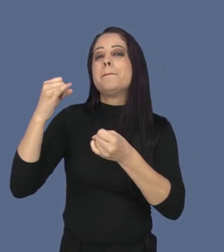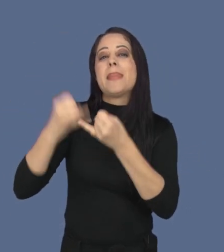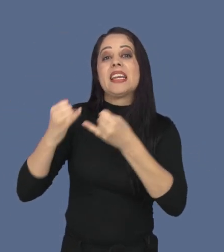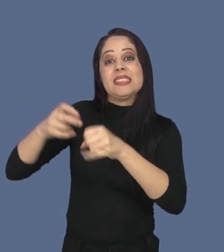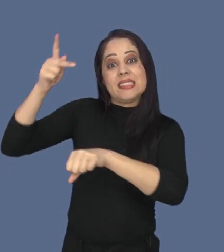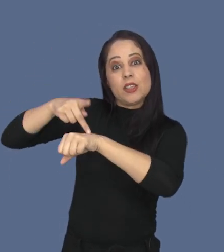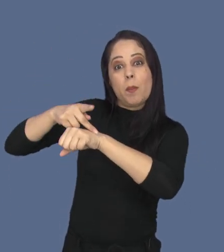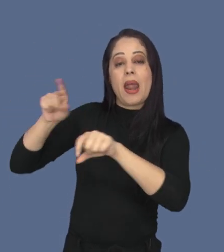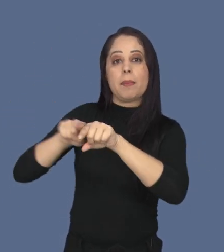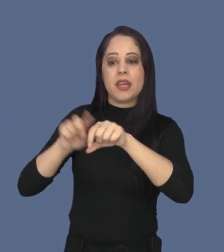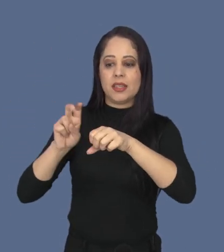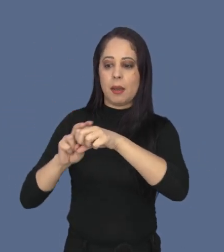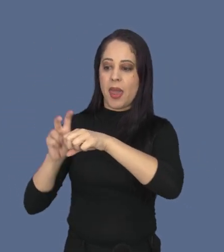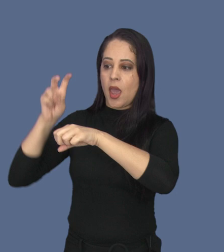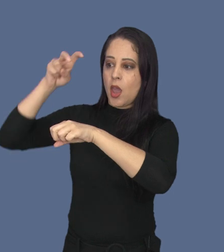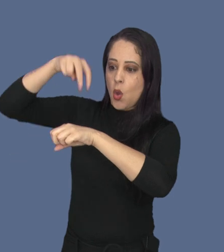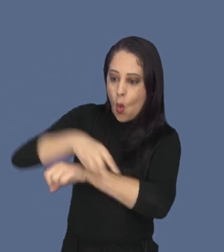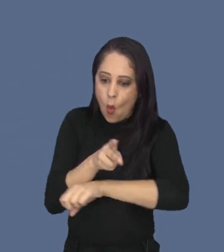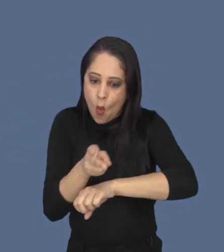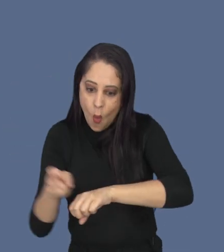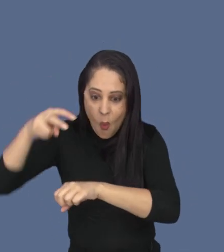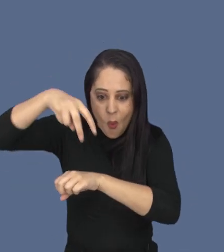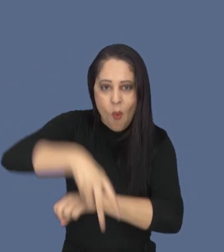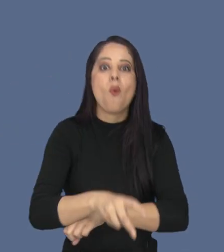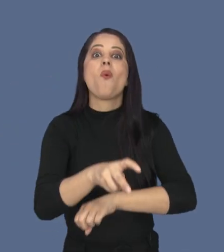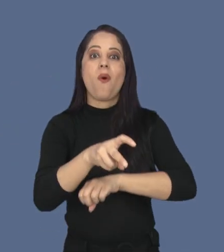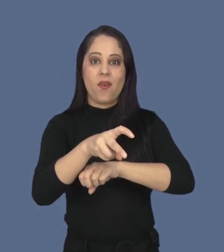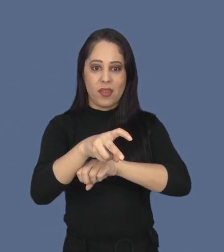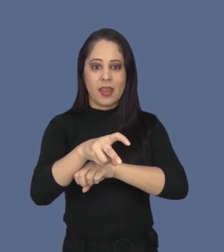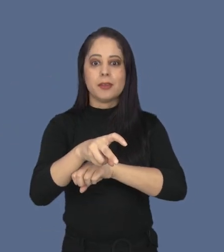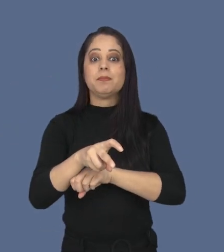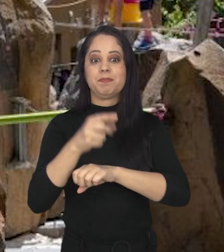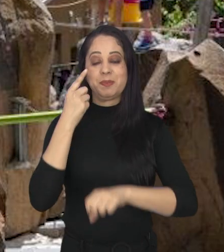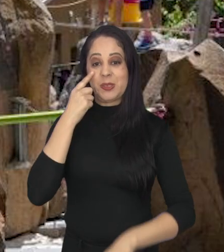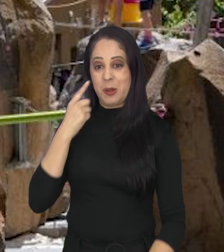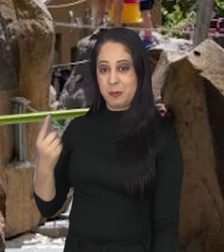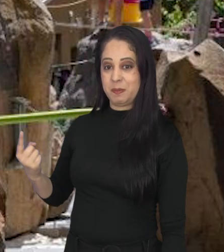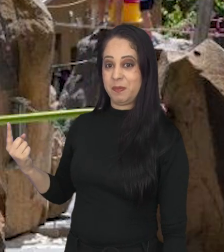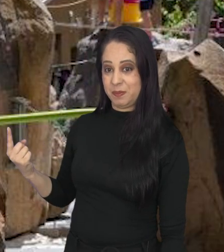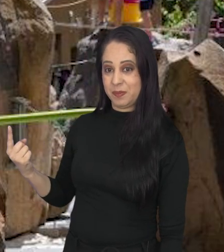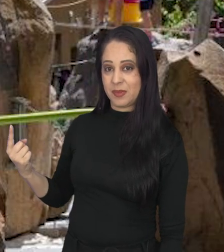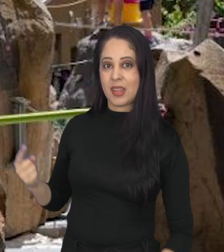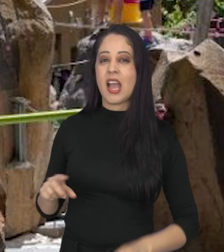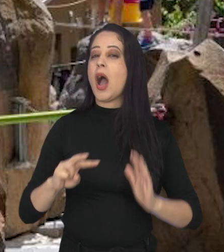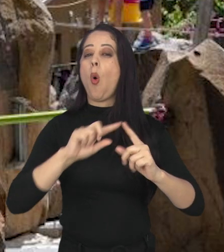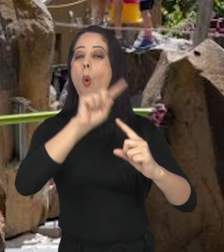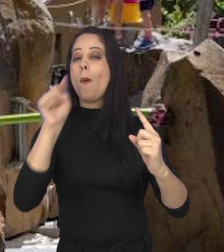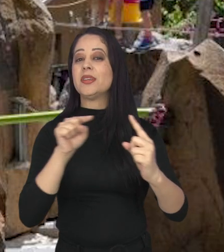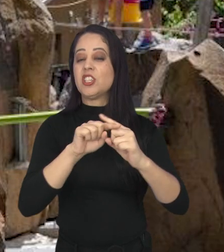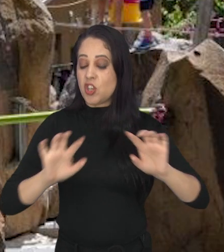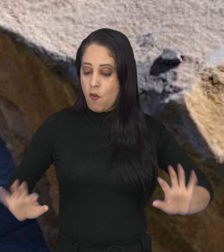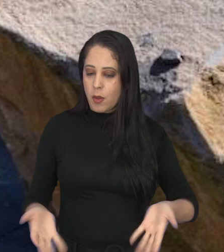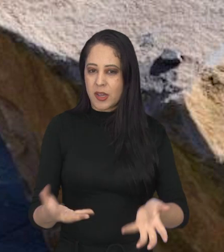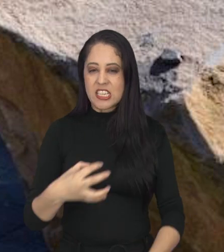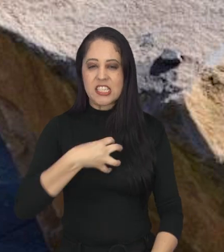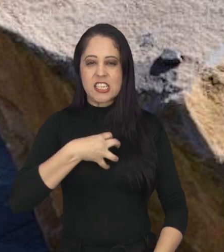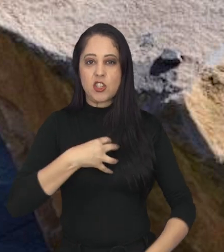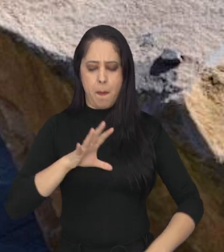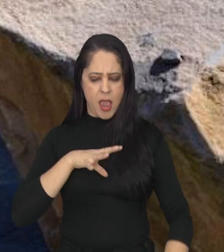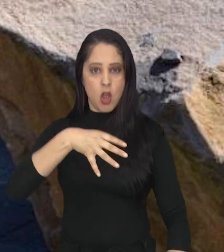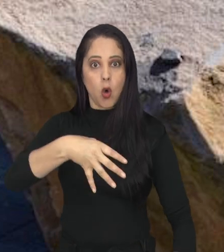rochas ou escorregadores com tema de caverna. Com isso, o vereador espera estimular nas crianças